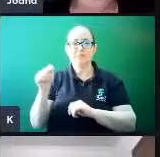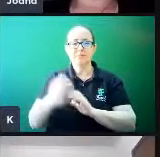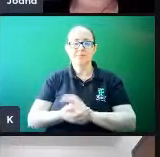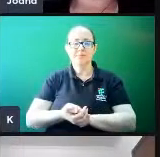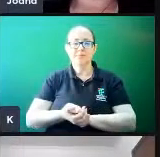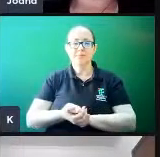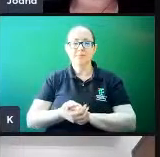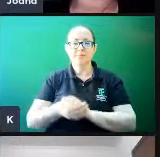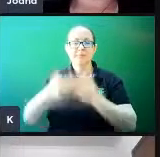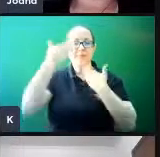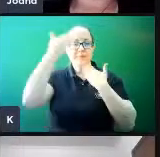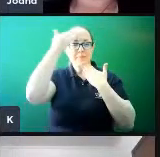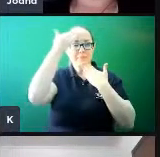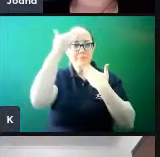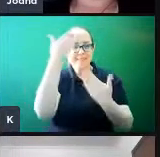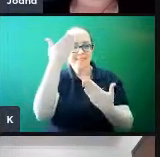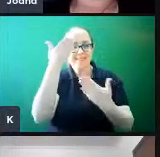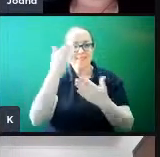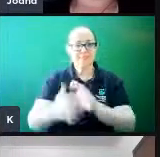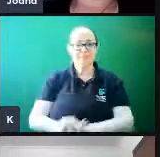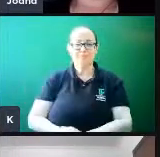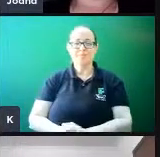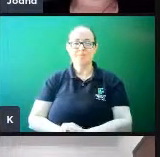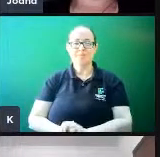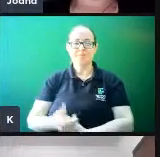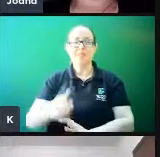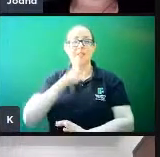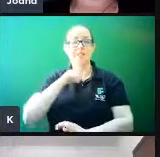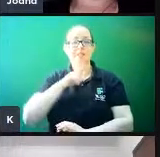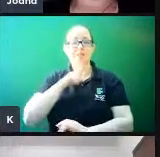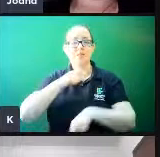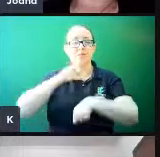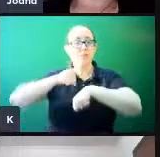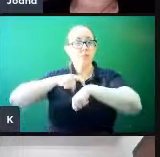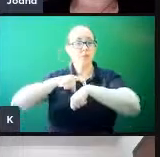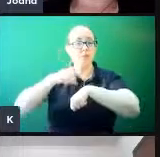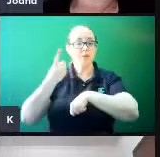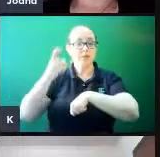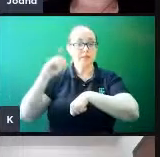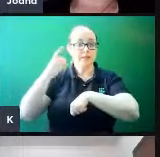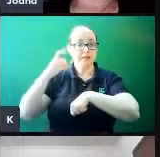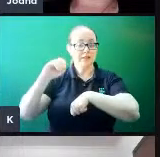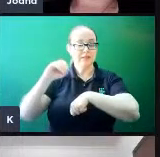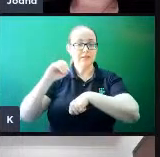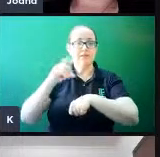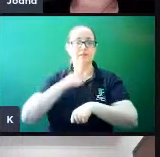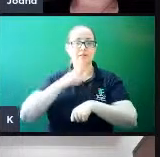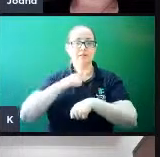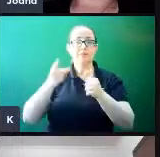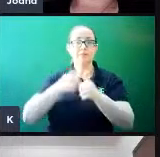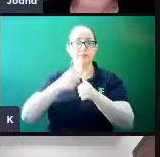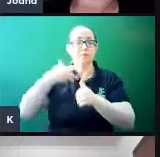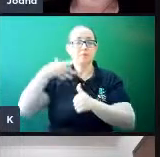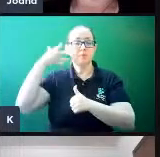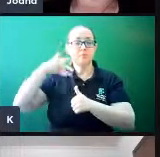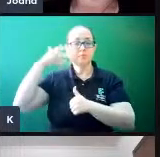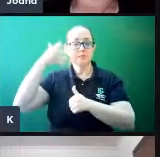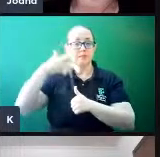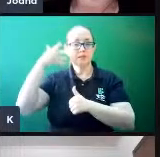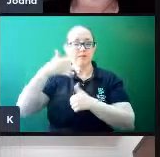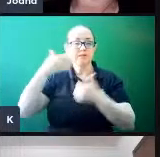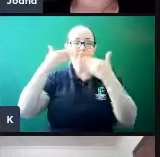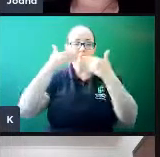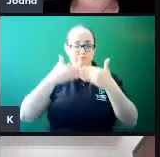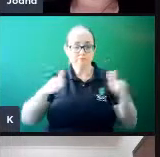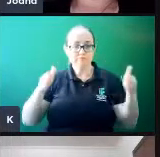Isso, obrigado. Então, nós temos ali agora, às 10 horas, a primeira palestra, então, já nessa abertura,